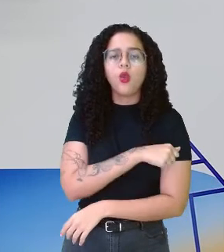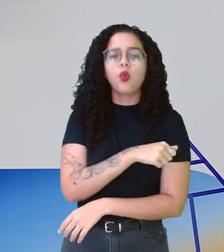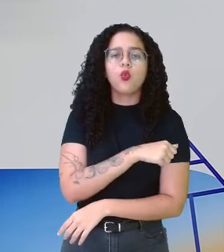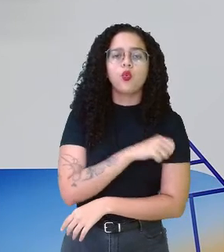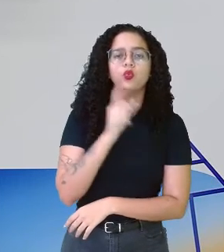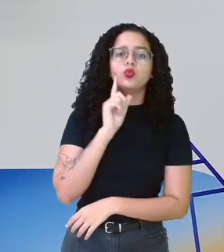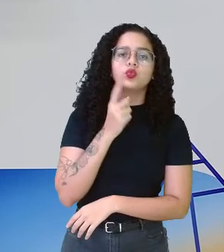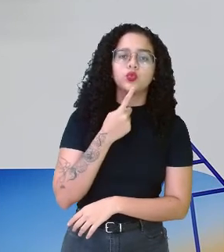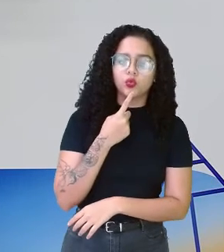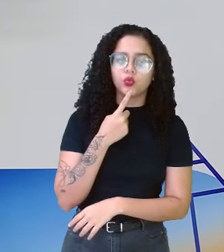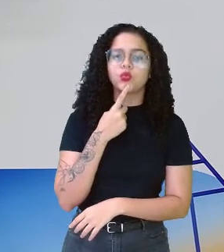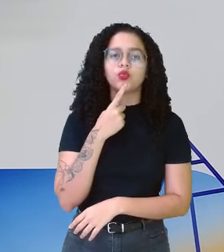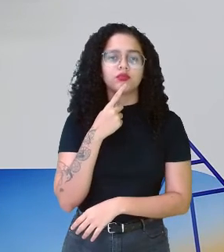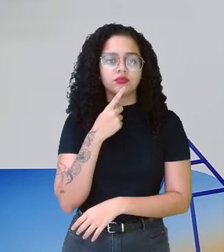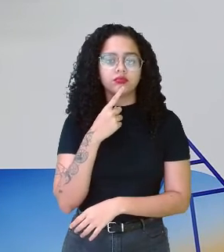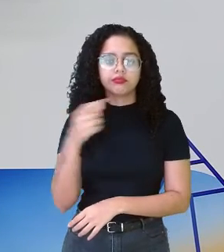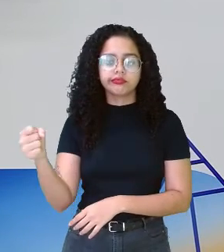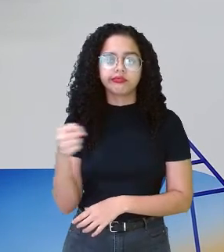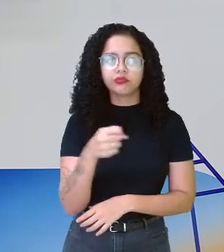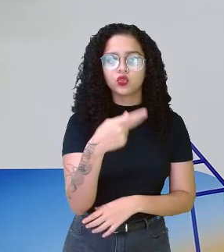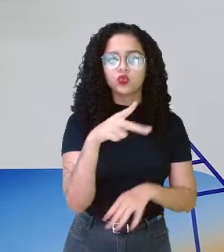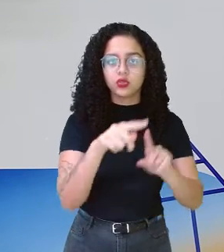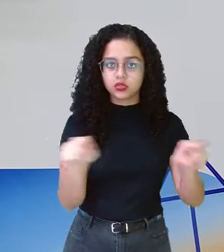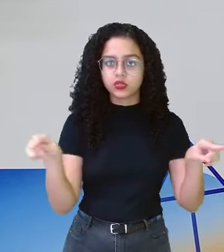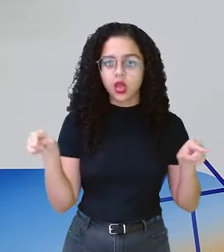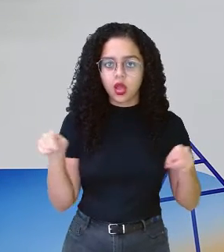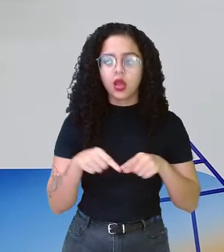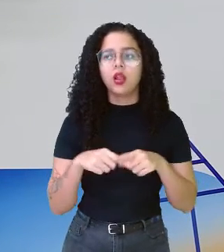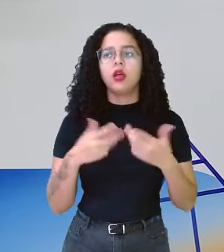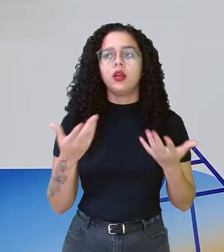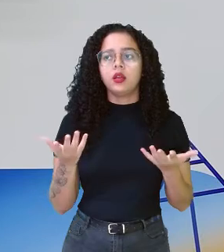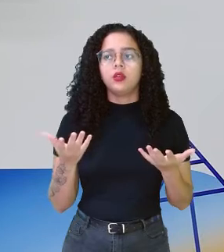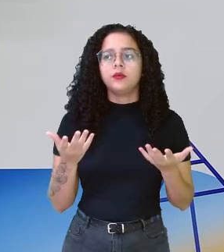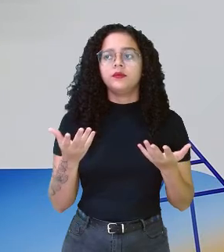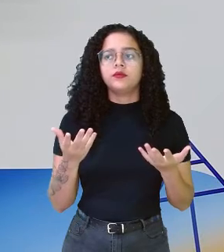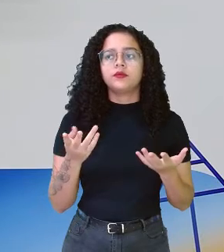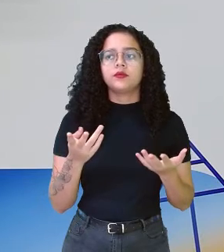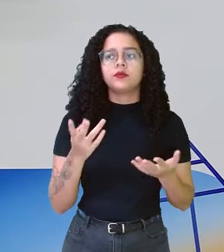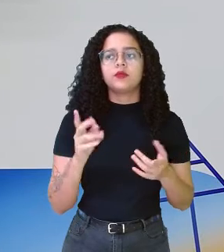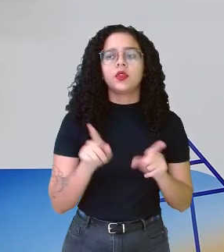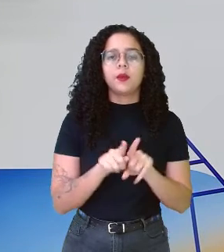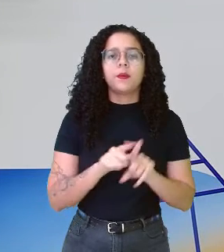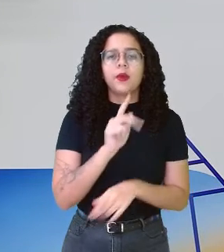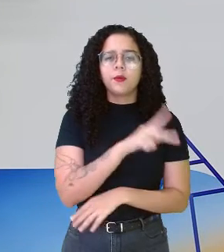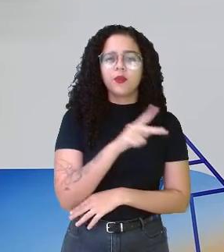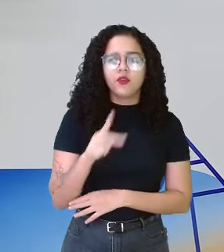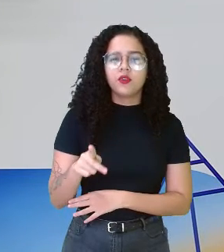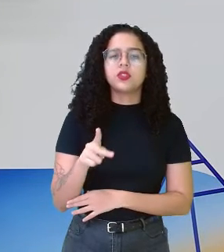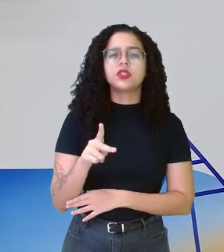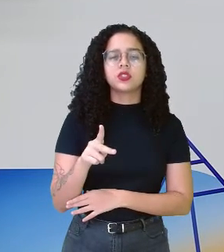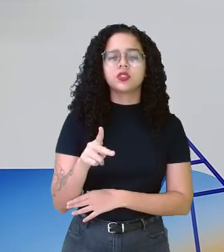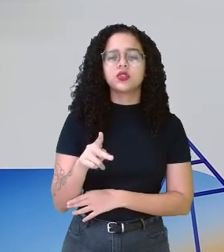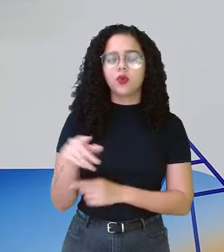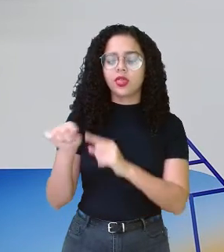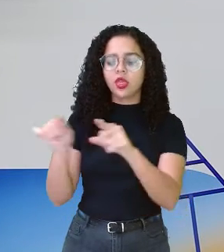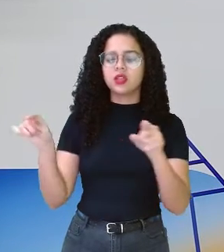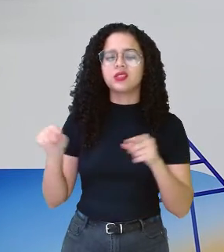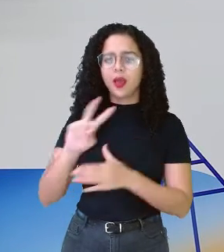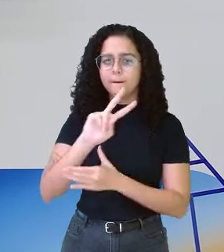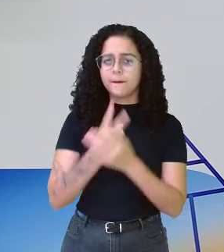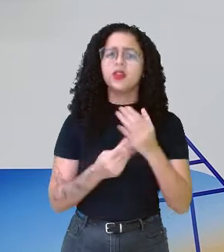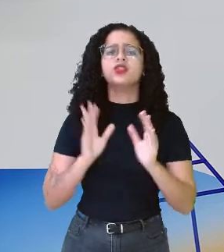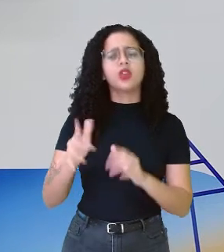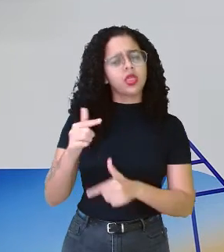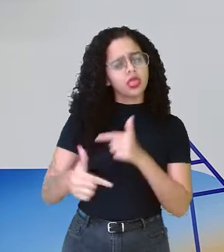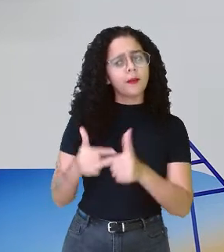surdo inserido na sua sala. Os professores das salas bilingües, eles já trabalham dessa